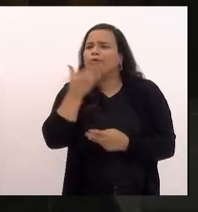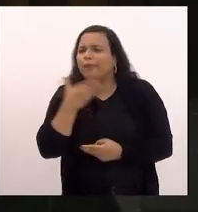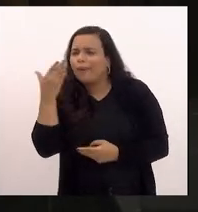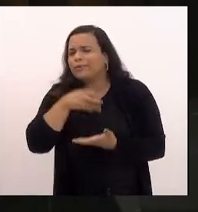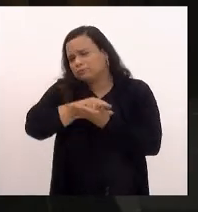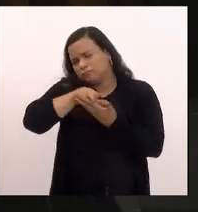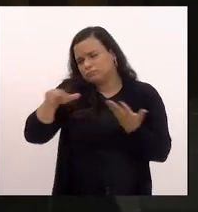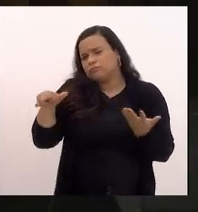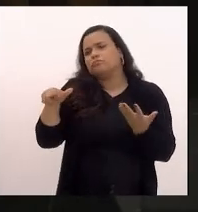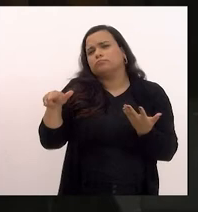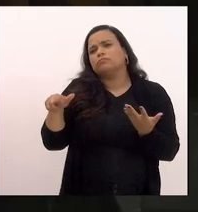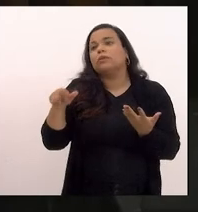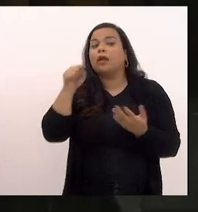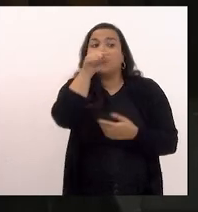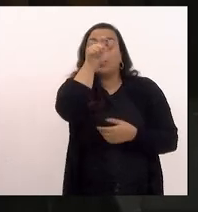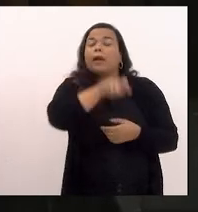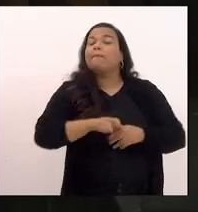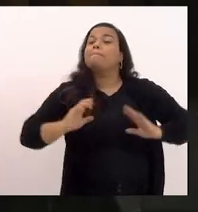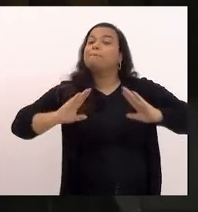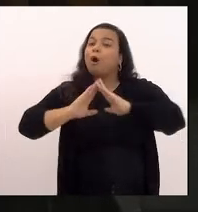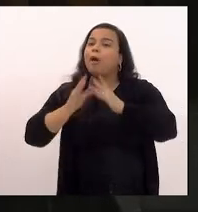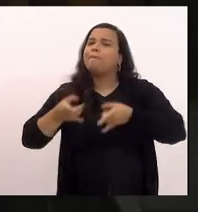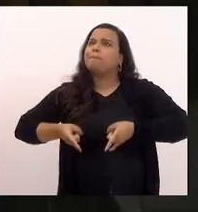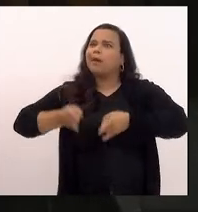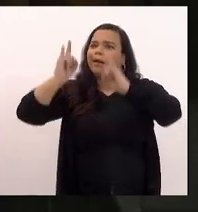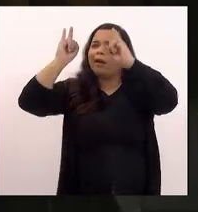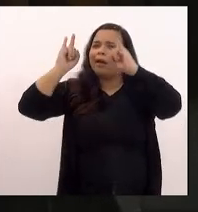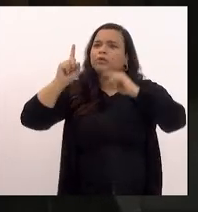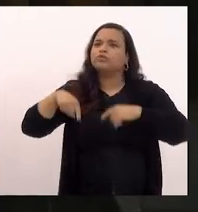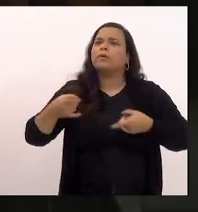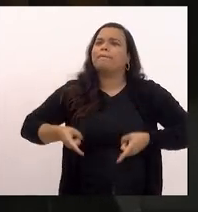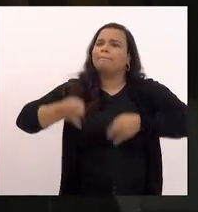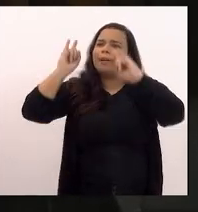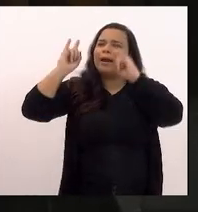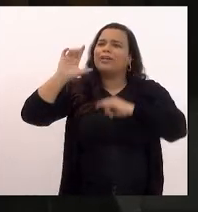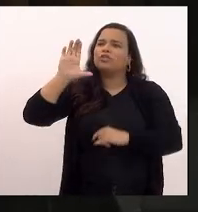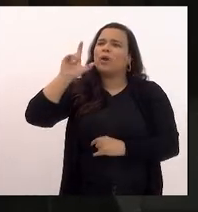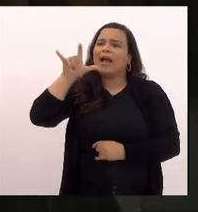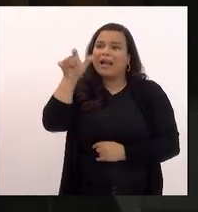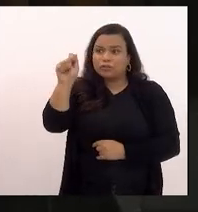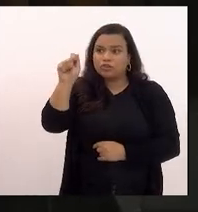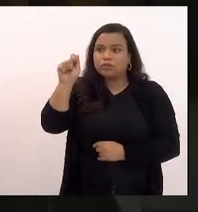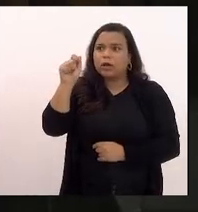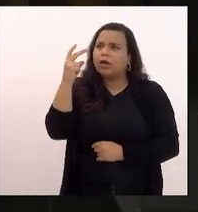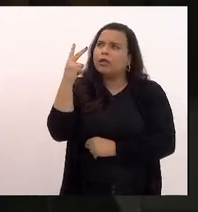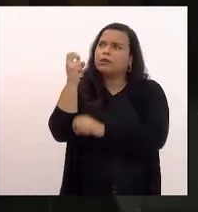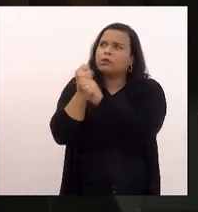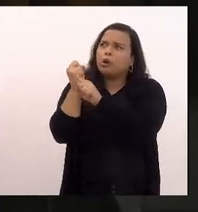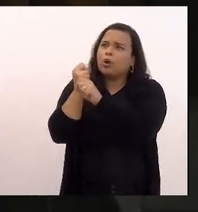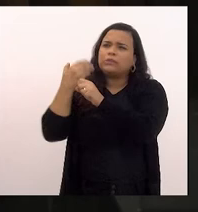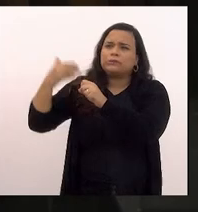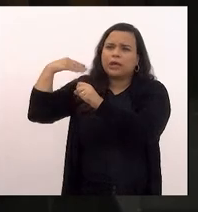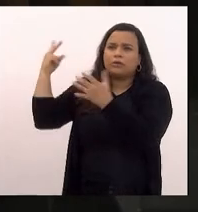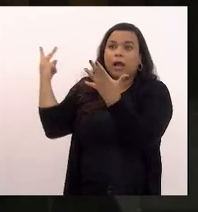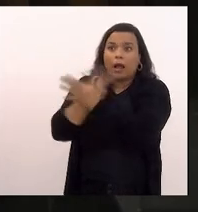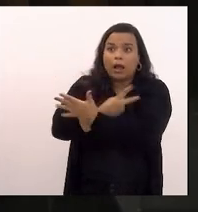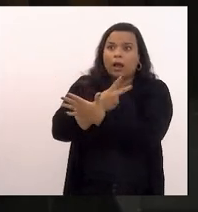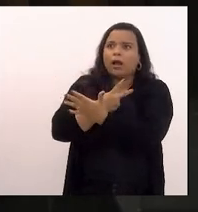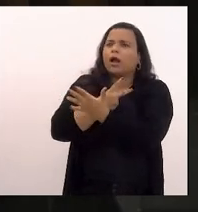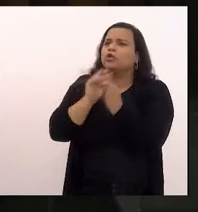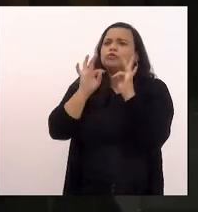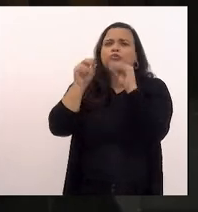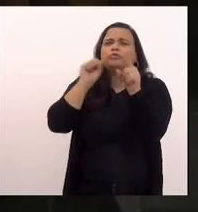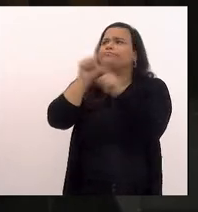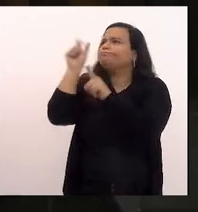era morador do prédio conhecido na cidade como prédio da caixa que há dois anos atrás sofreu uma ação de despejo em que a